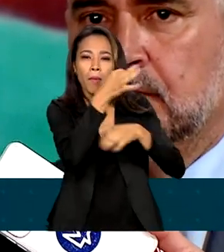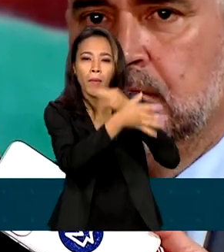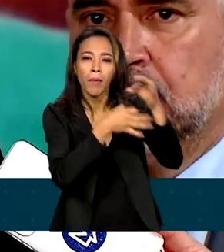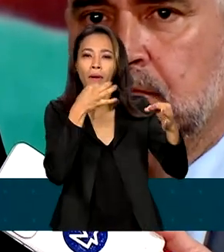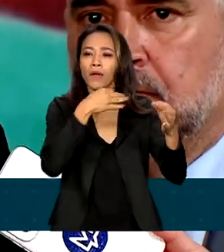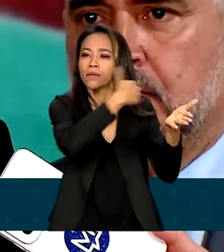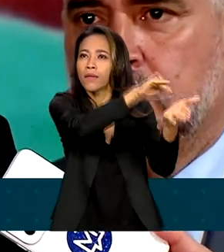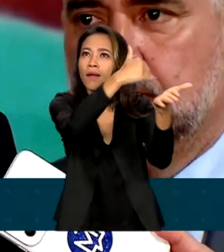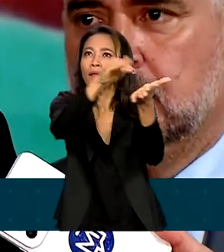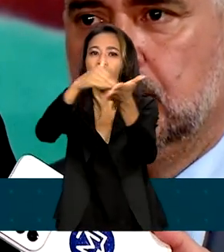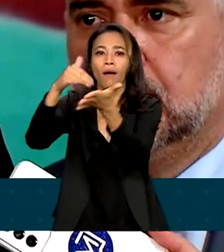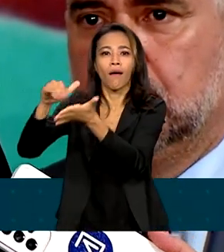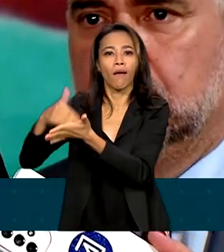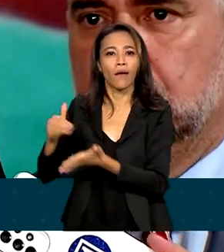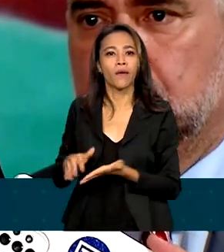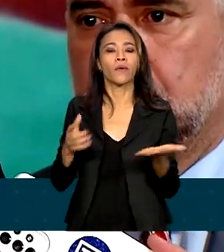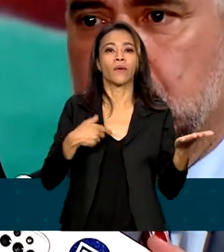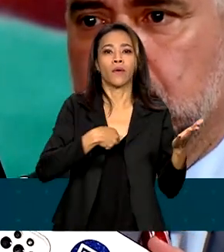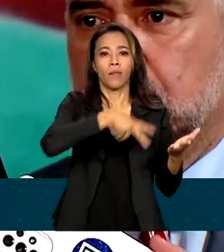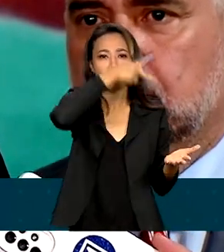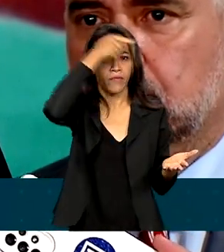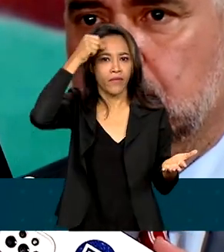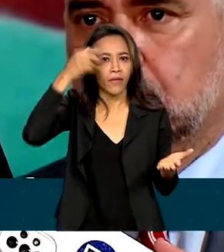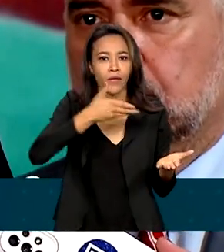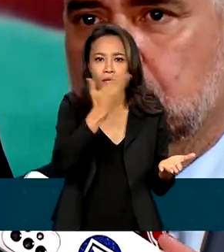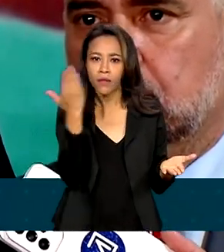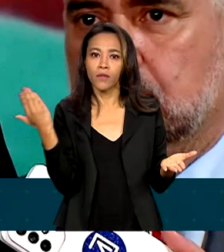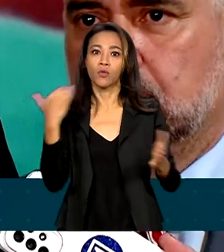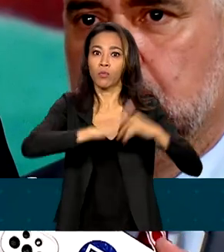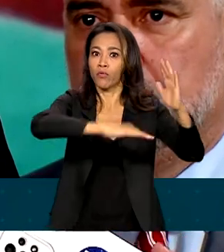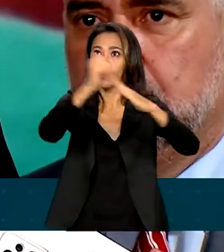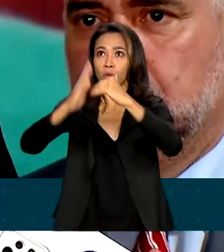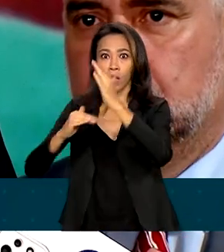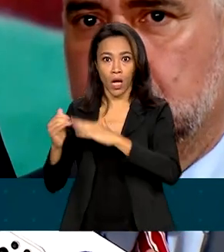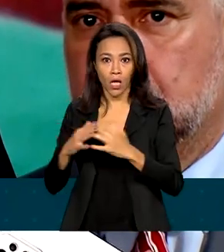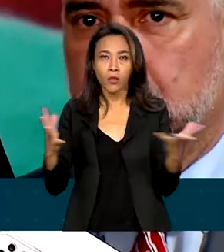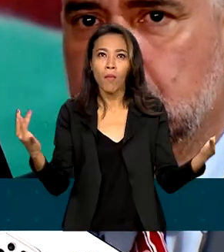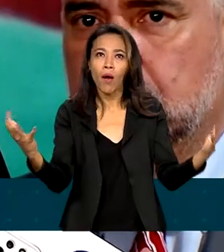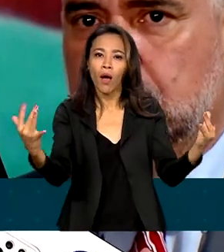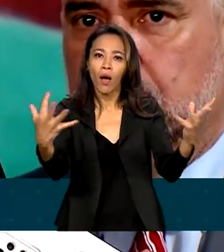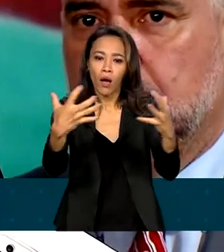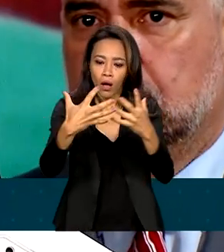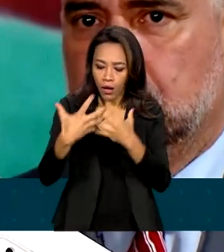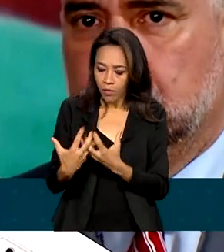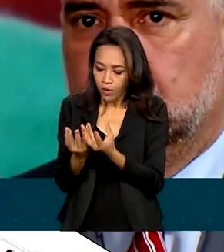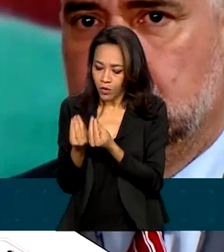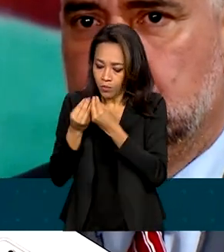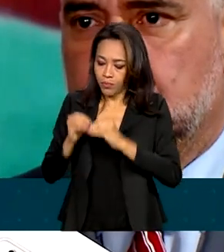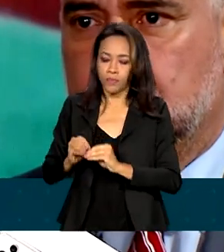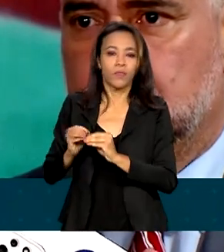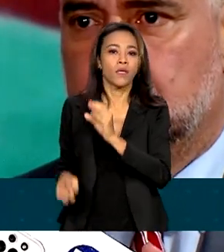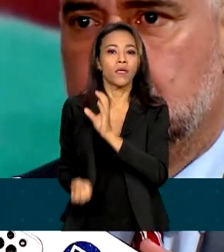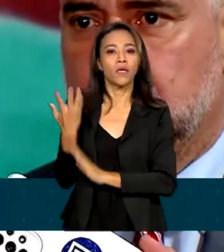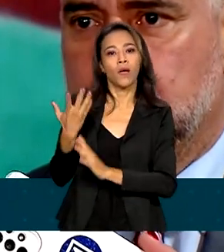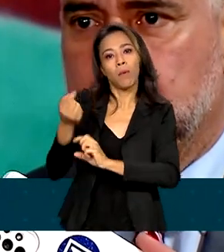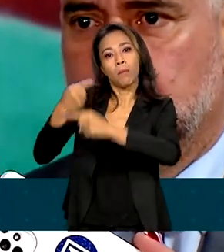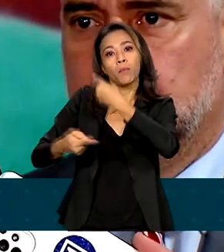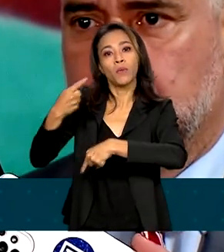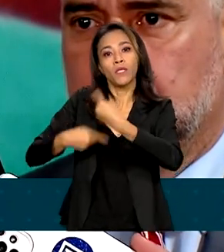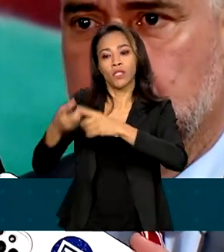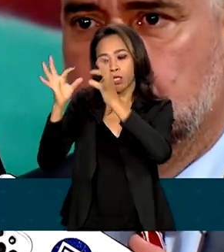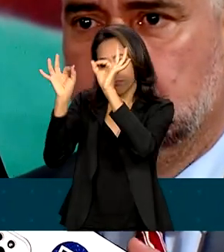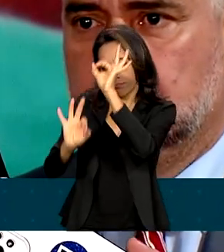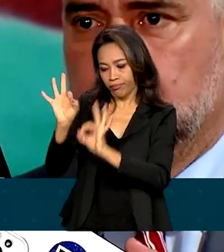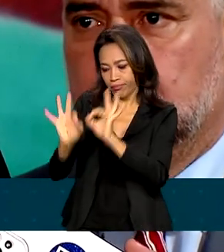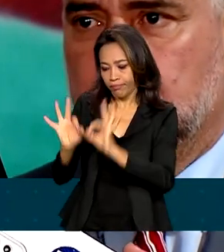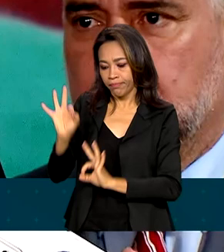prefeitos, ouvir os especialistas, e a gente poder construir políticas de prevenção à violência nas